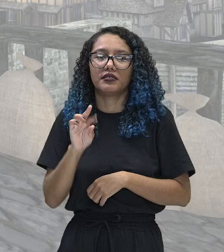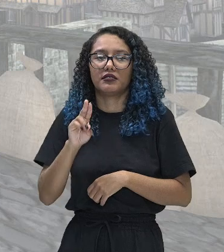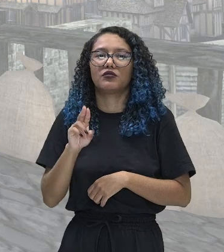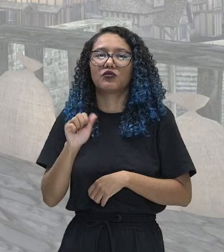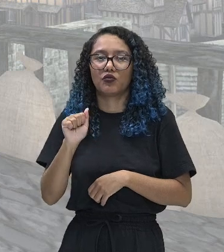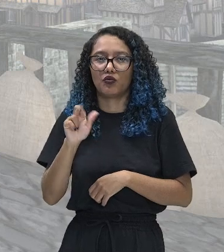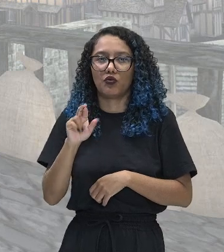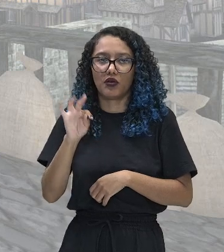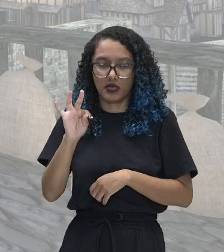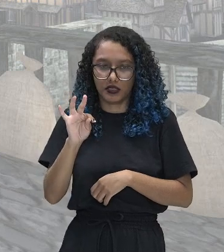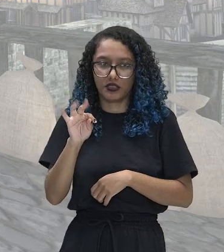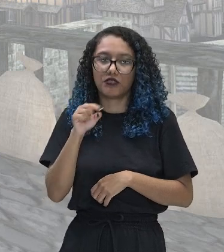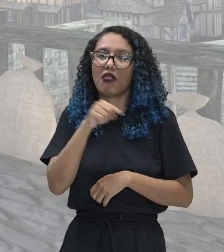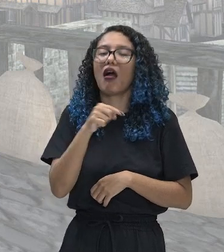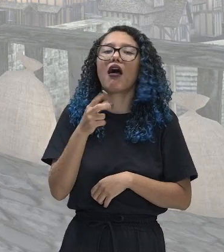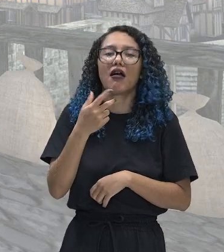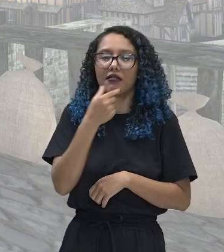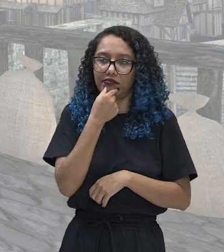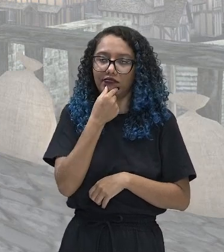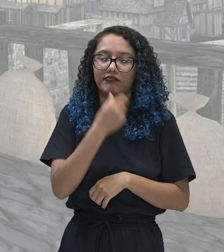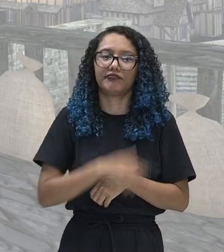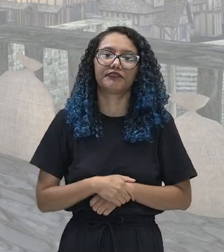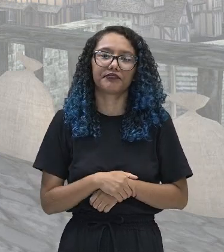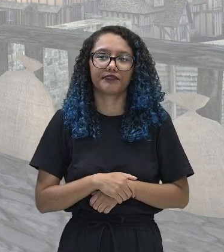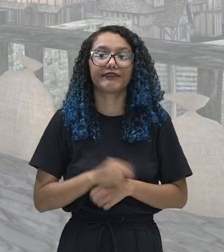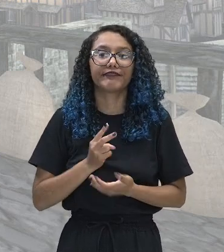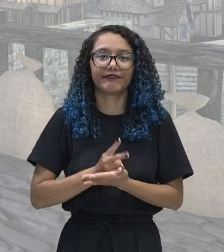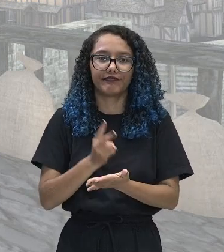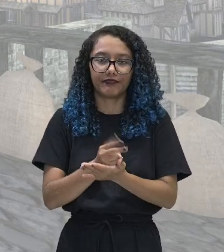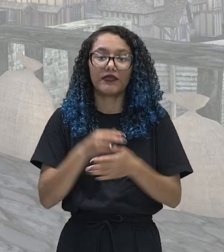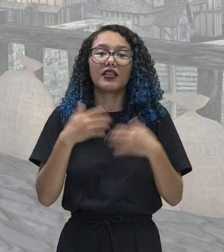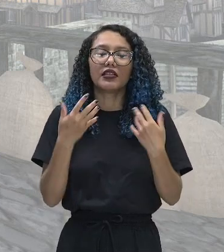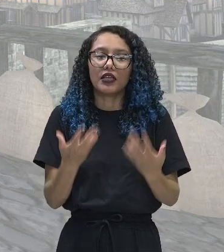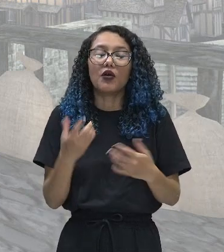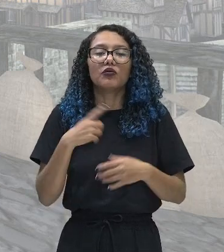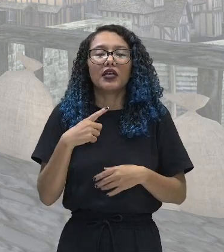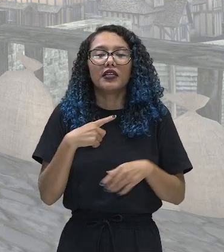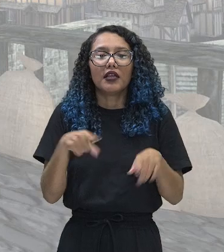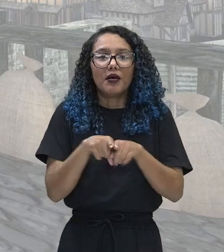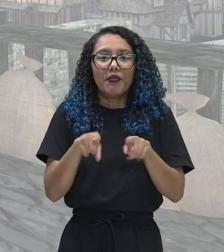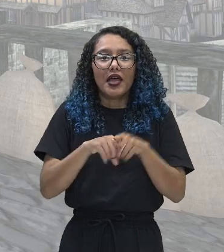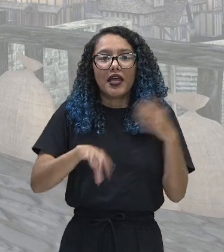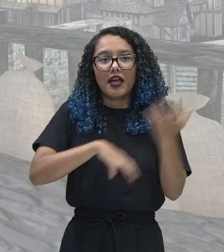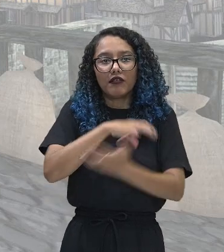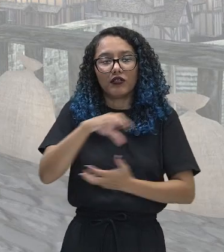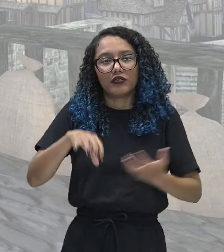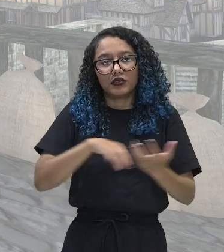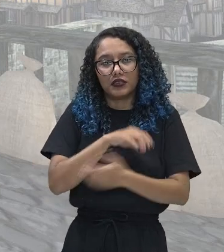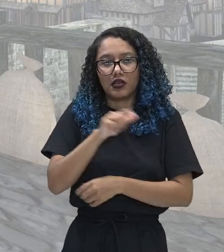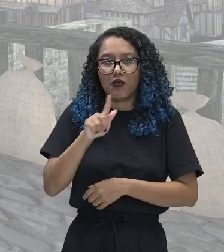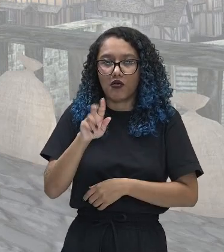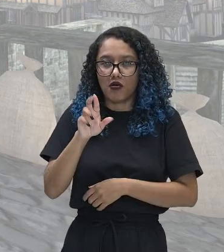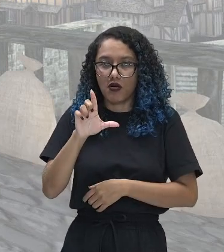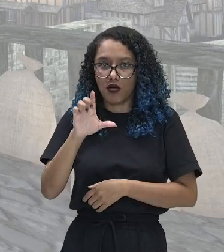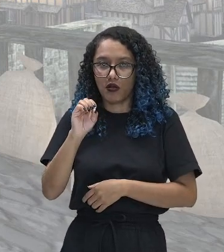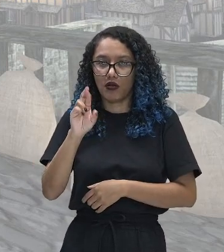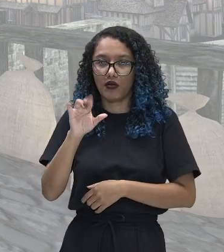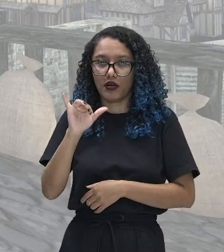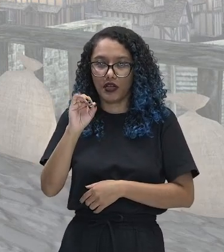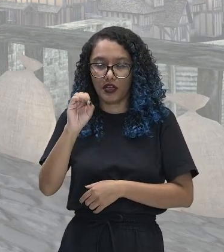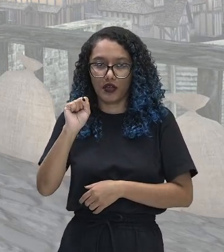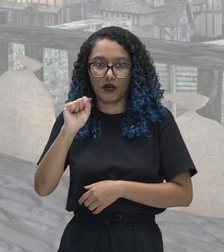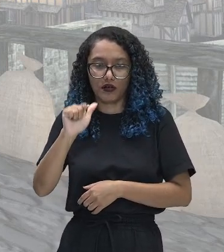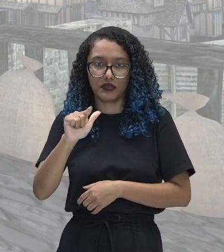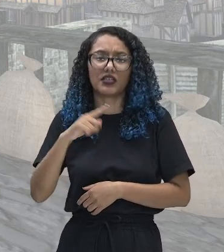Então, gente, vamos adiante. Vamos lá, gente. Até que chegou a chamada Revolução Gloriosa, quando Guilherme de Orange,